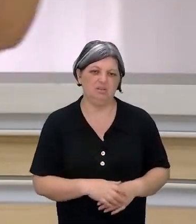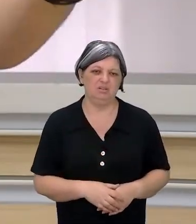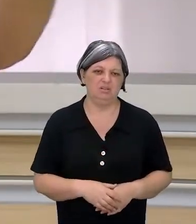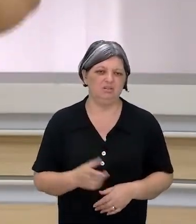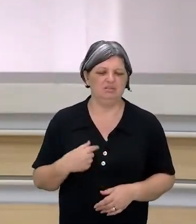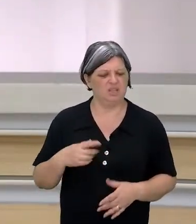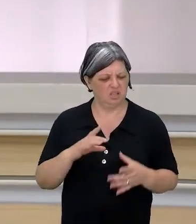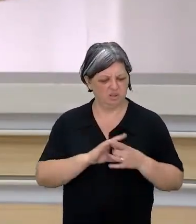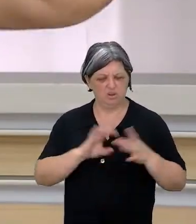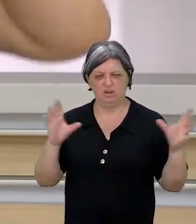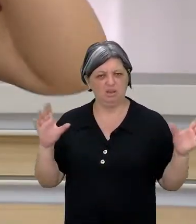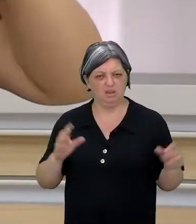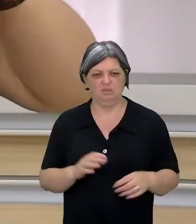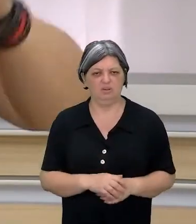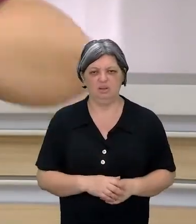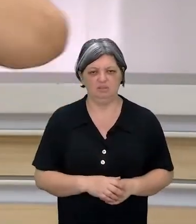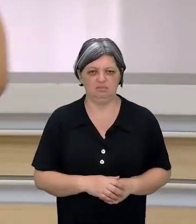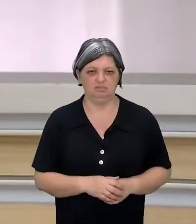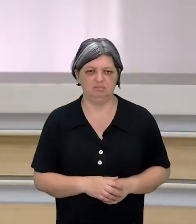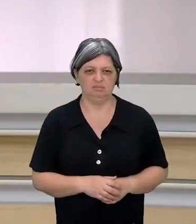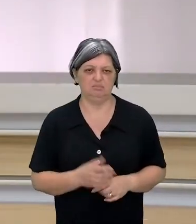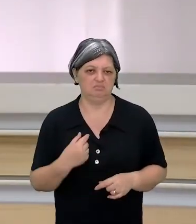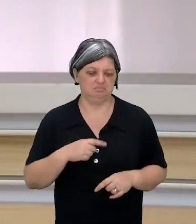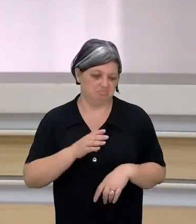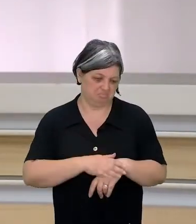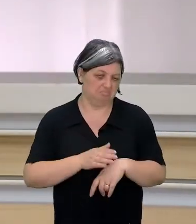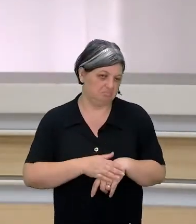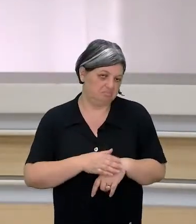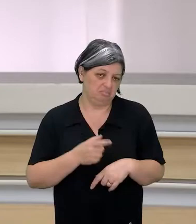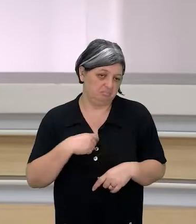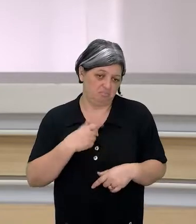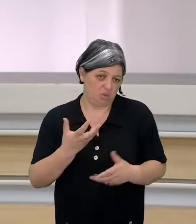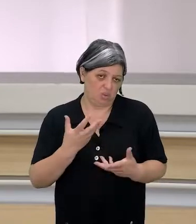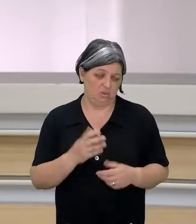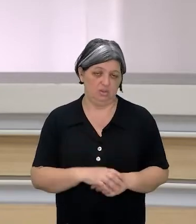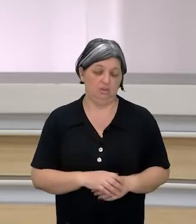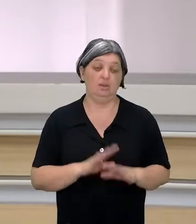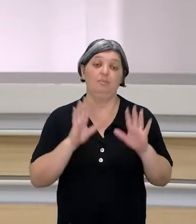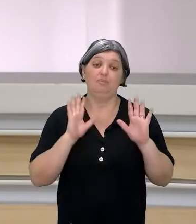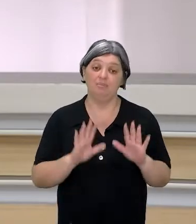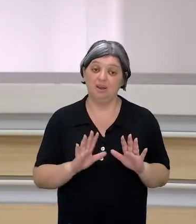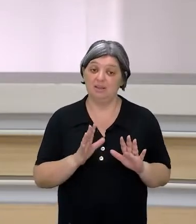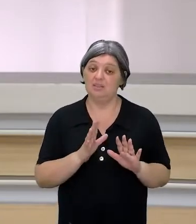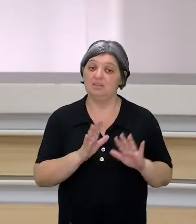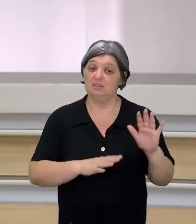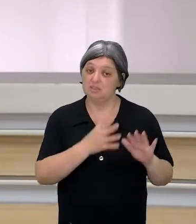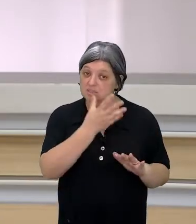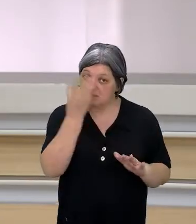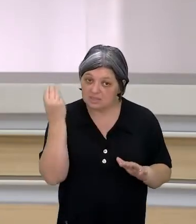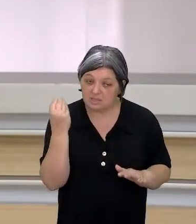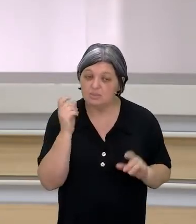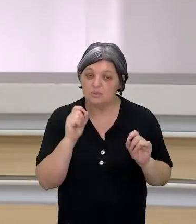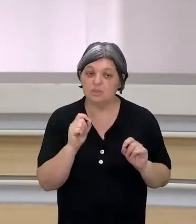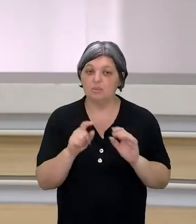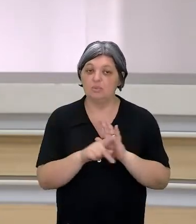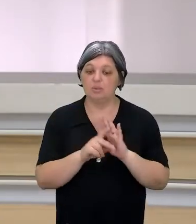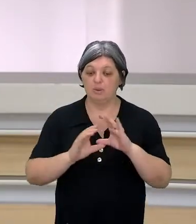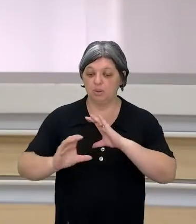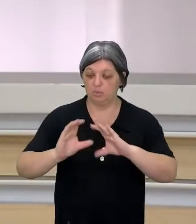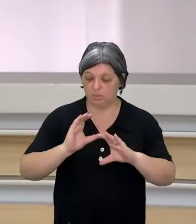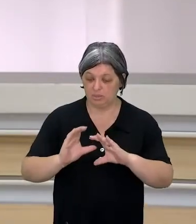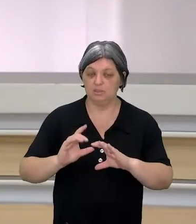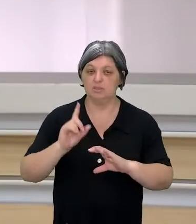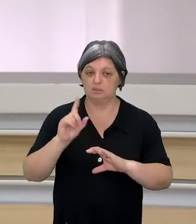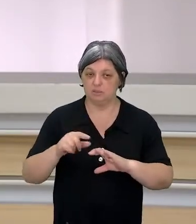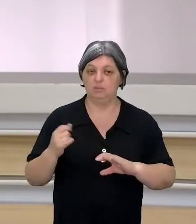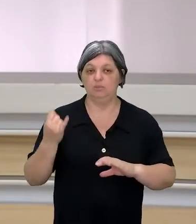sou livre, livre, leve, solta. Eu posso falar o que eu quiser. Mas talvez a gente esqueça o peso que essa comunicação teve. Porque todos os processos